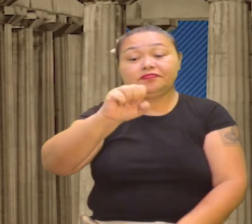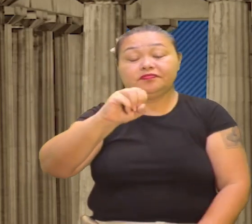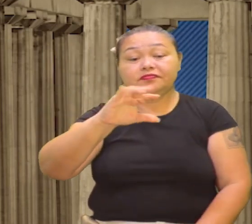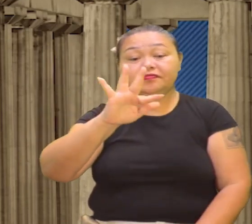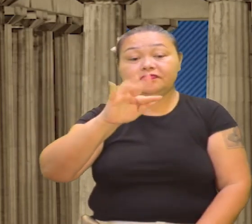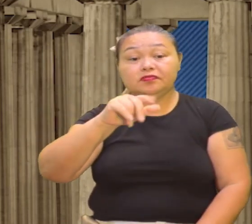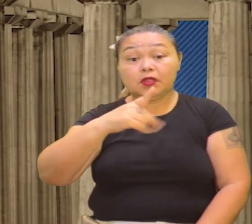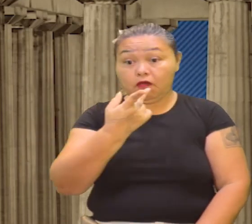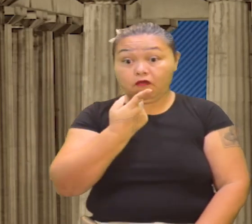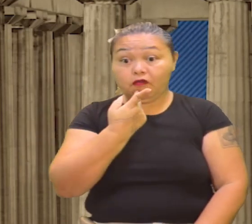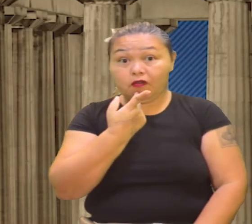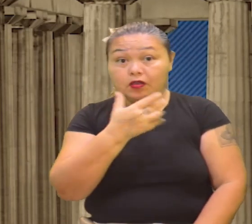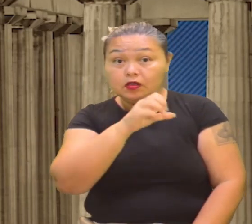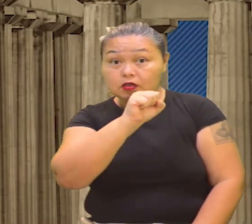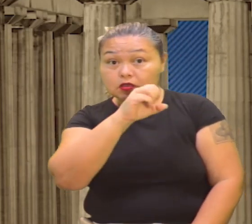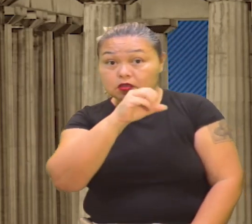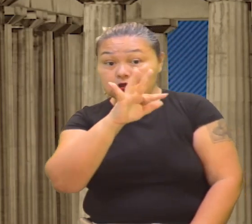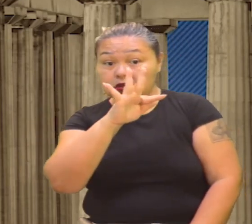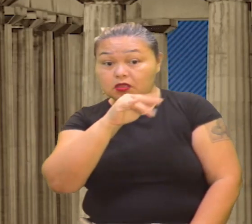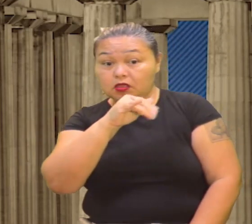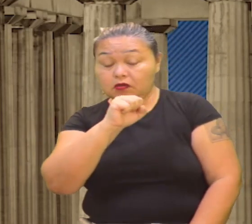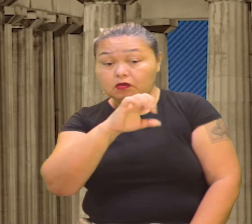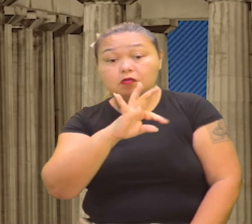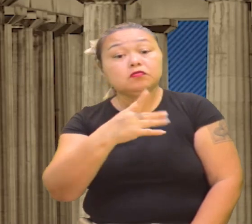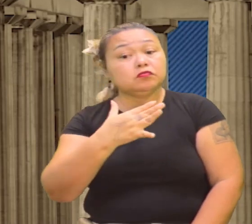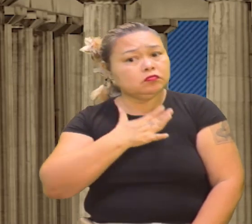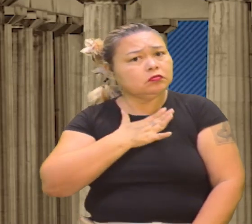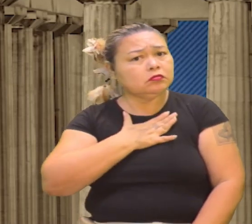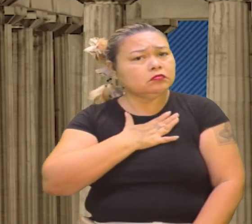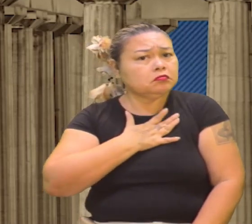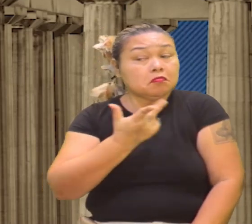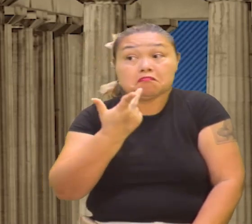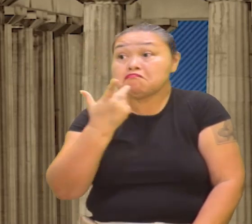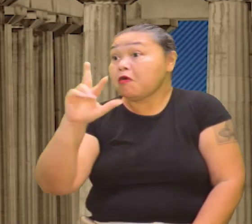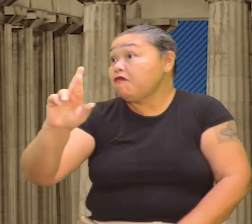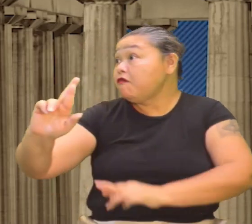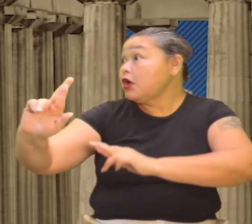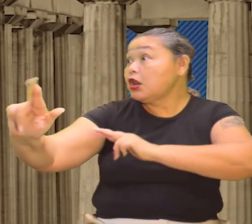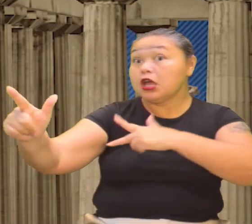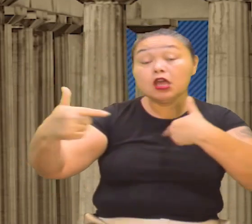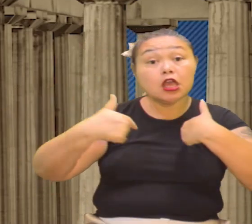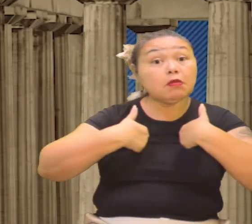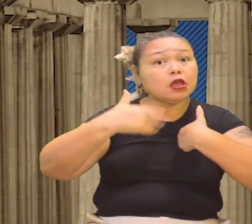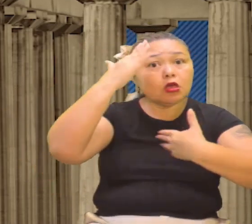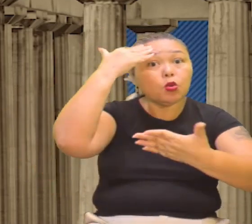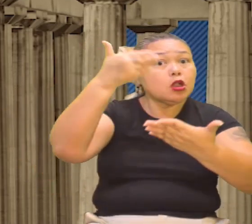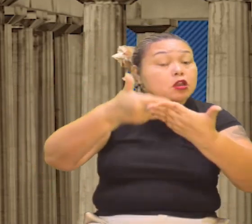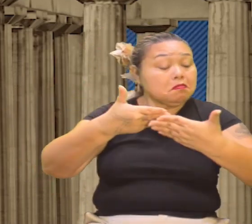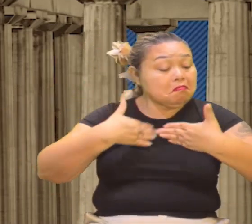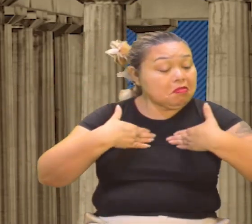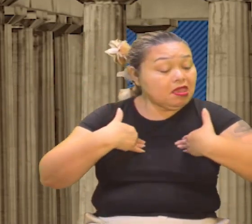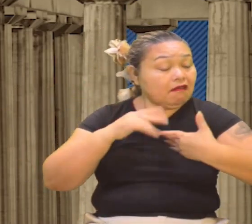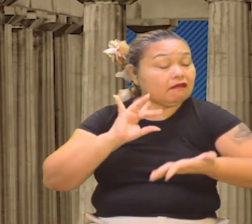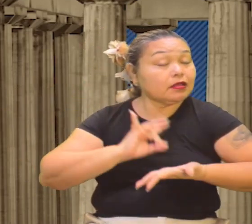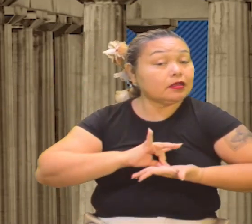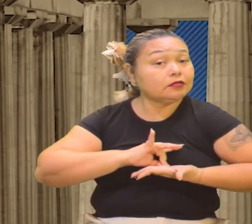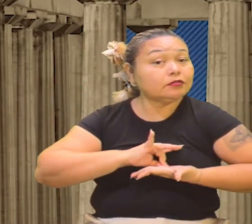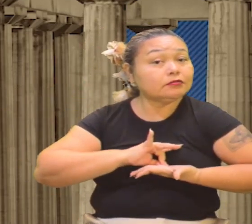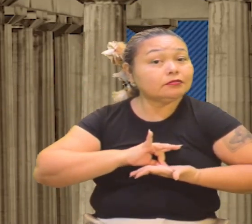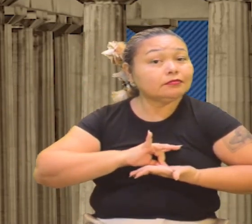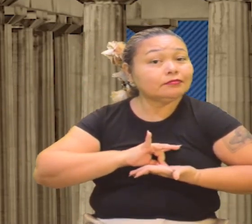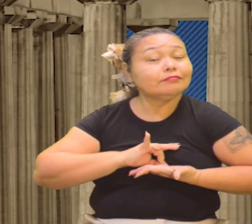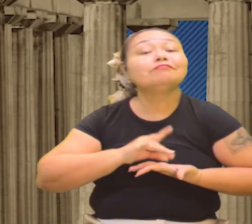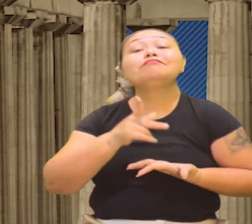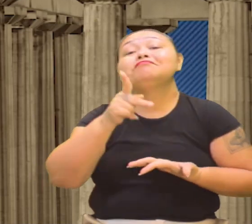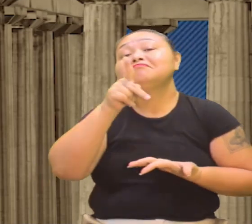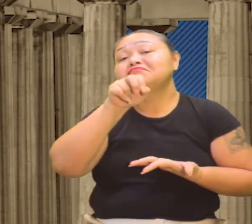se eu disser algo enquanto sofista, vocês podem dizer diferente, mas eu acredito na minha verdade. Então, o